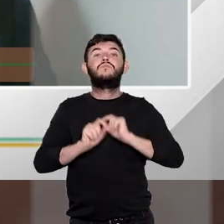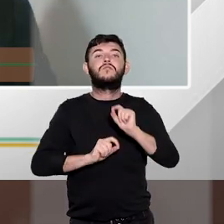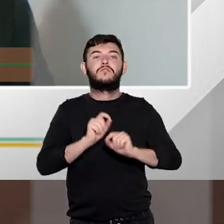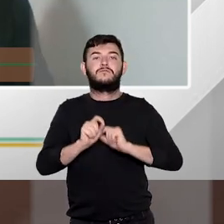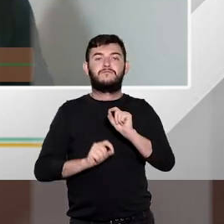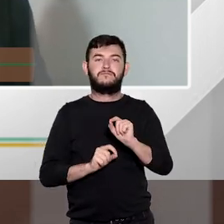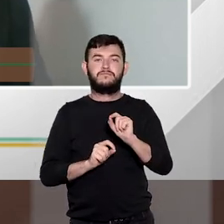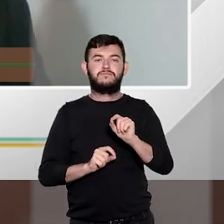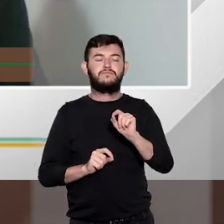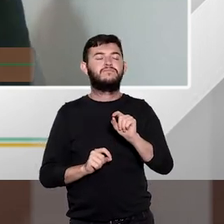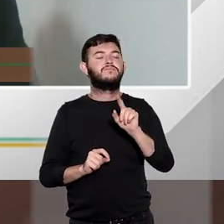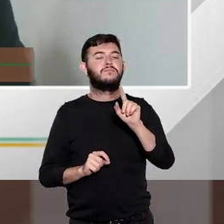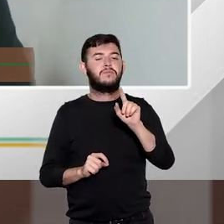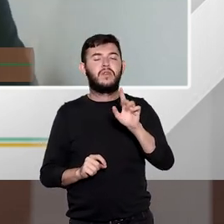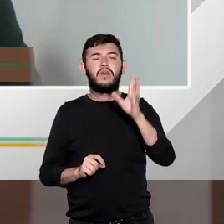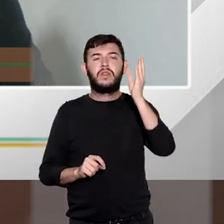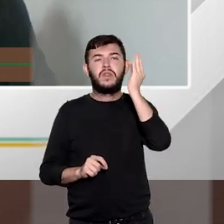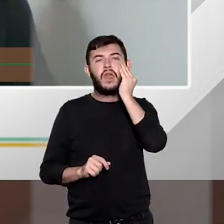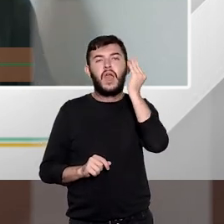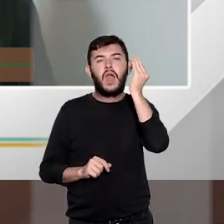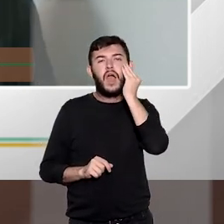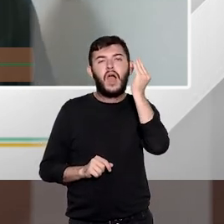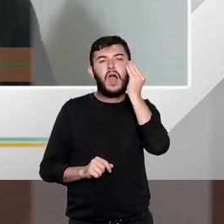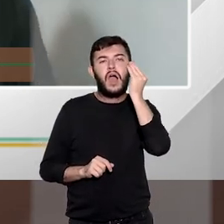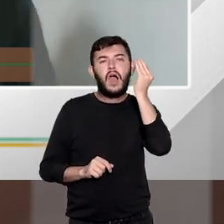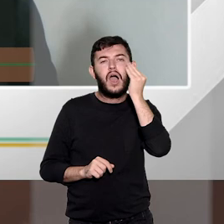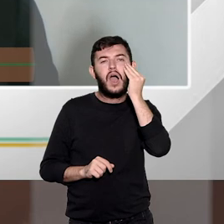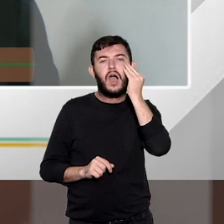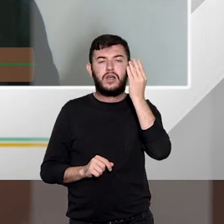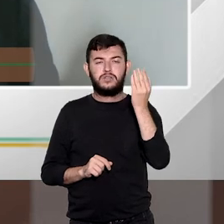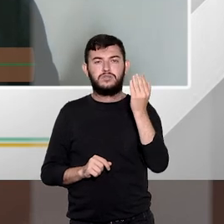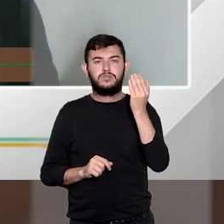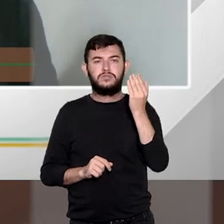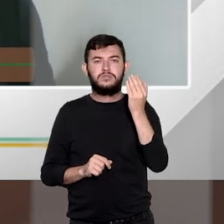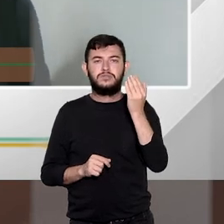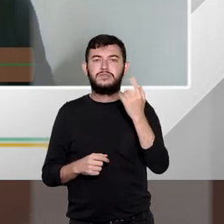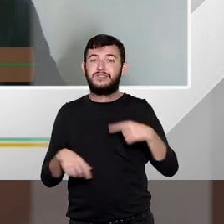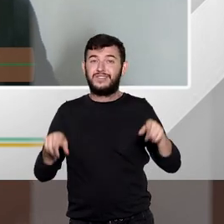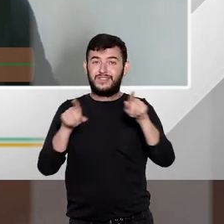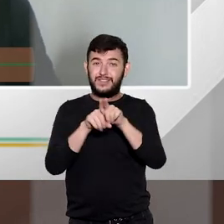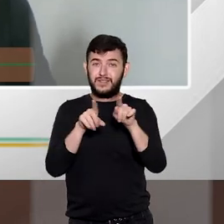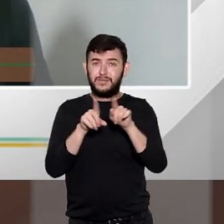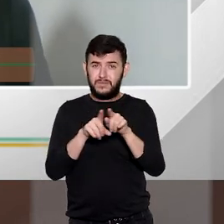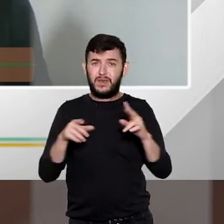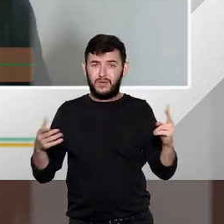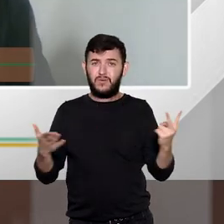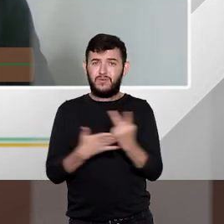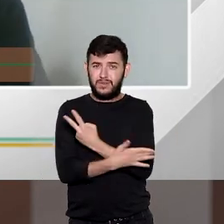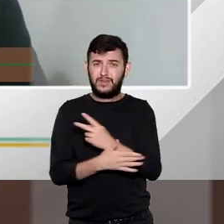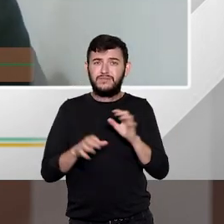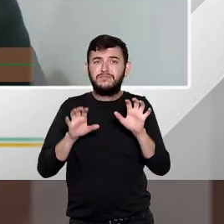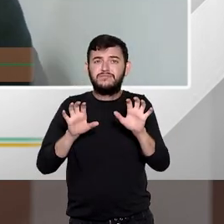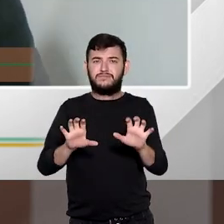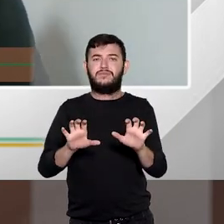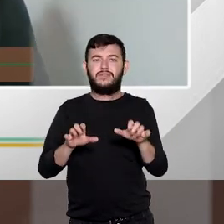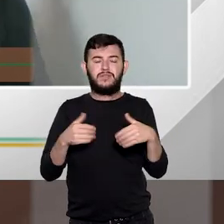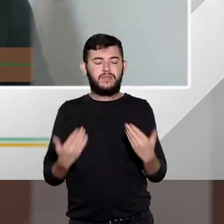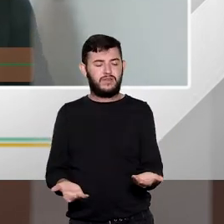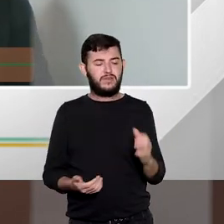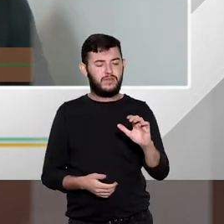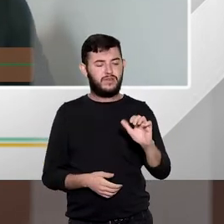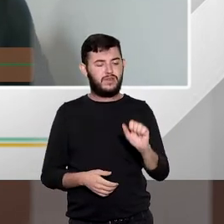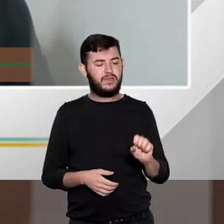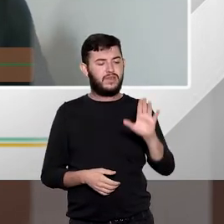a evasão a própria tentativa também ela é punida da mesma forma então tirando esses casos